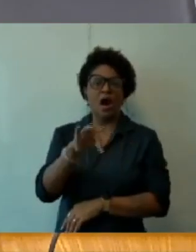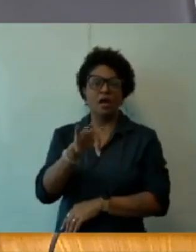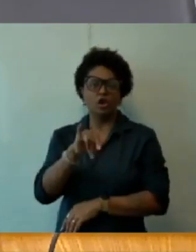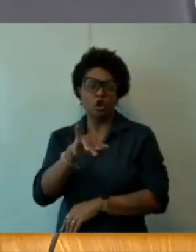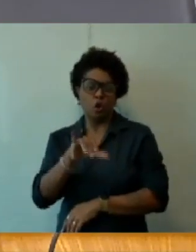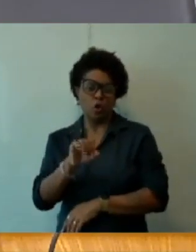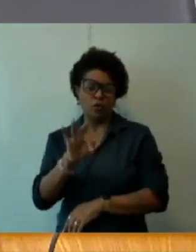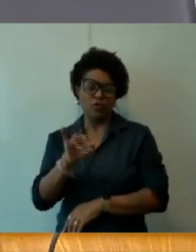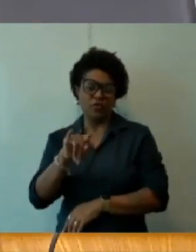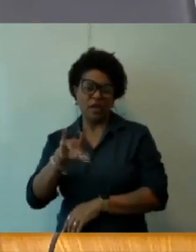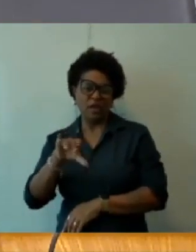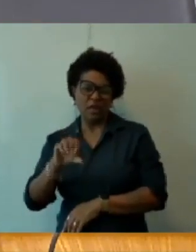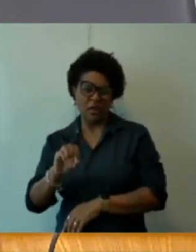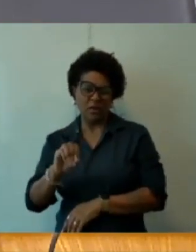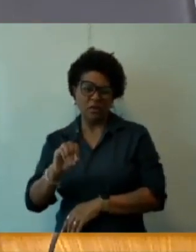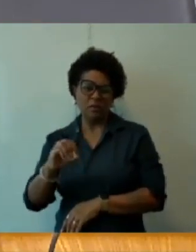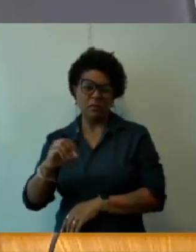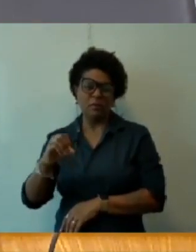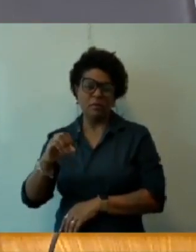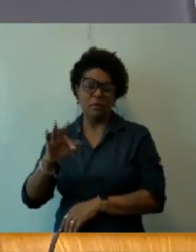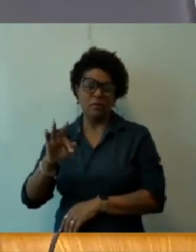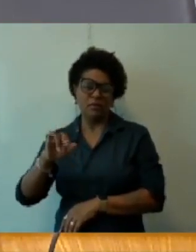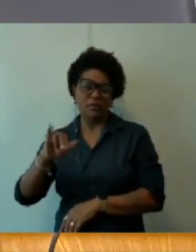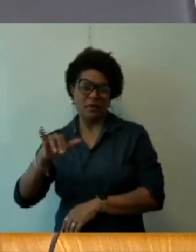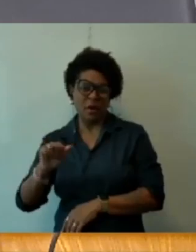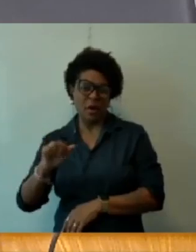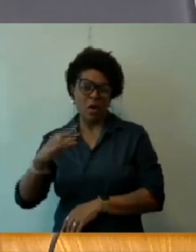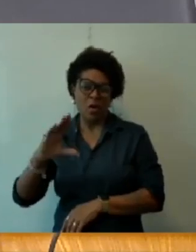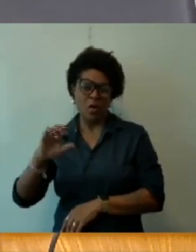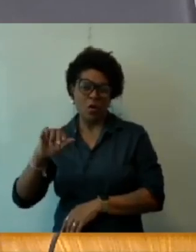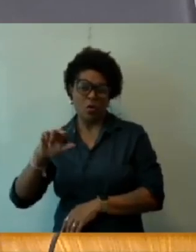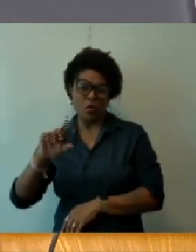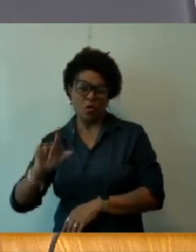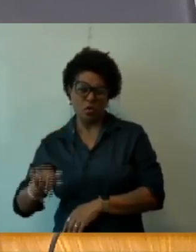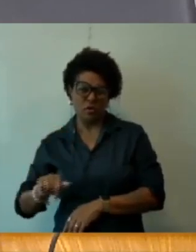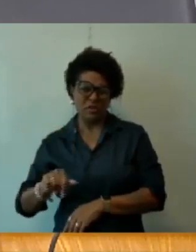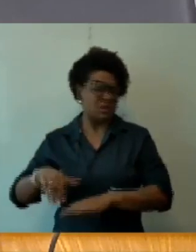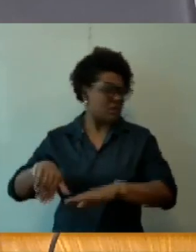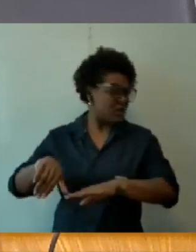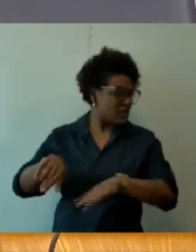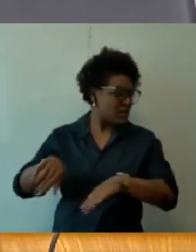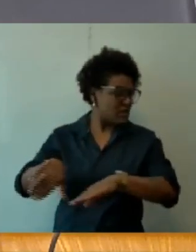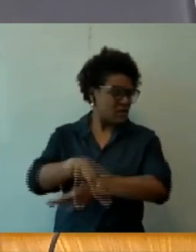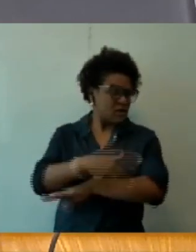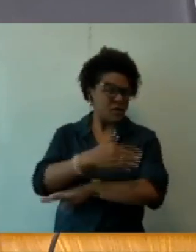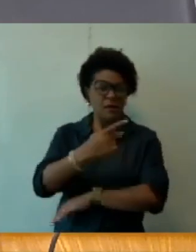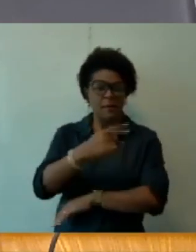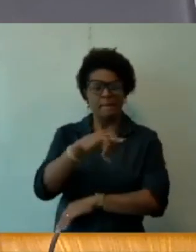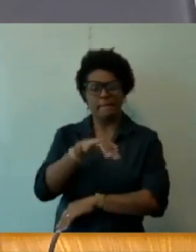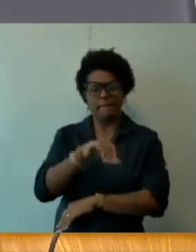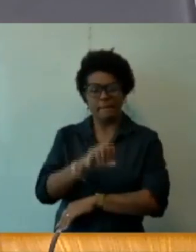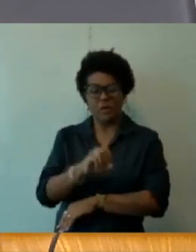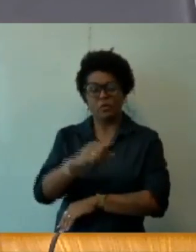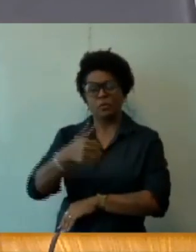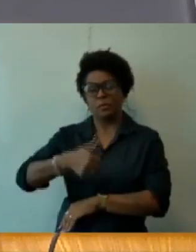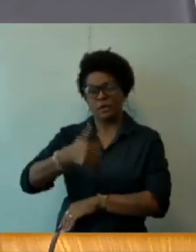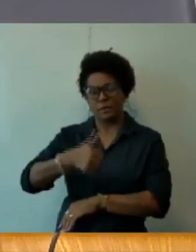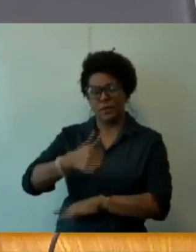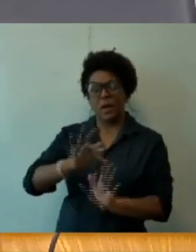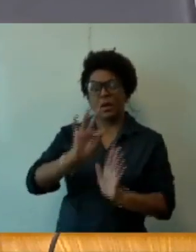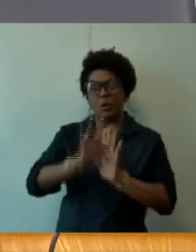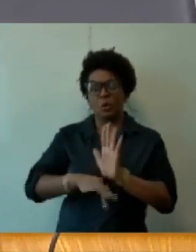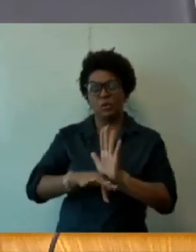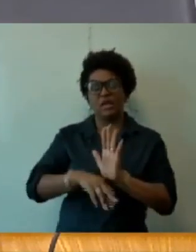no bairro Parque São Pedro. Autoria, Claudinei do Mundo Novo, Wagner Ferreira e Ursinho da Tabu. O relator, o Ramon Bimeano, da Casa de Apoio.